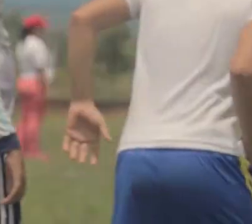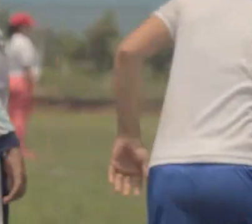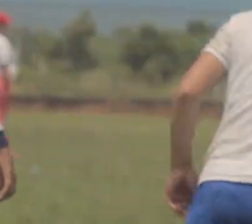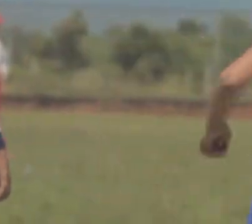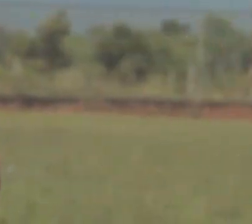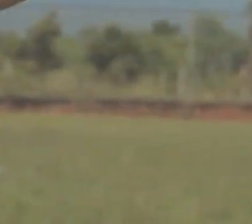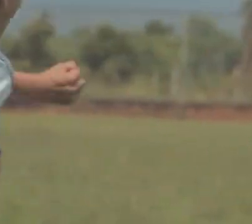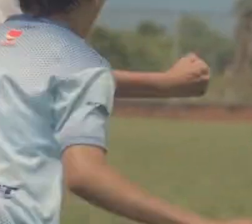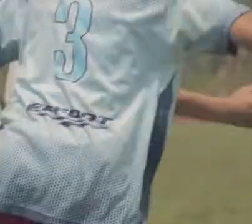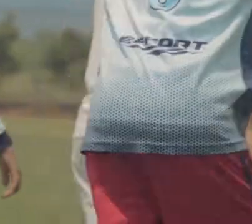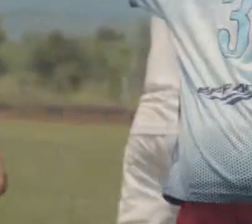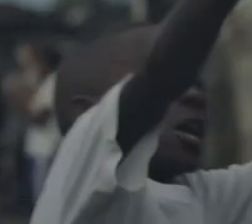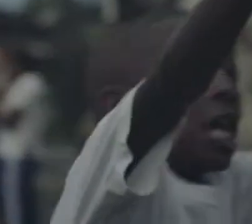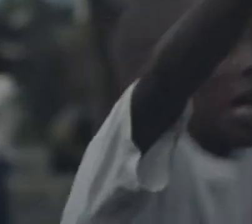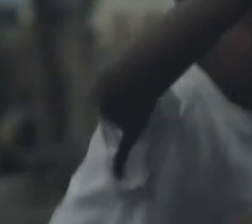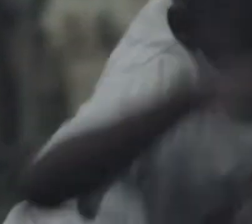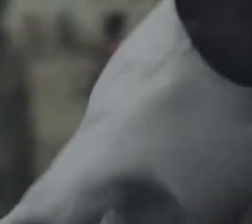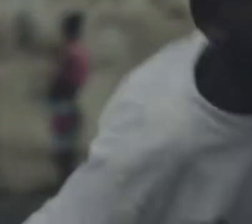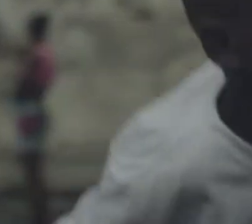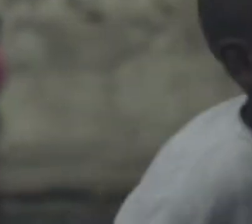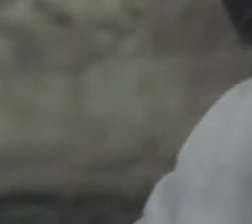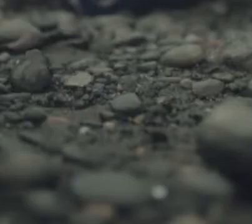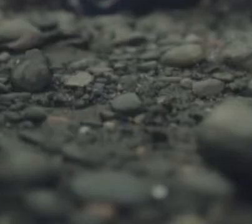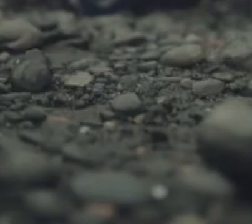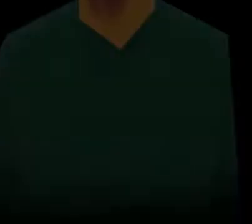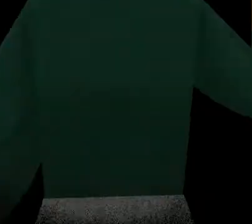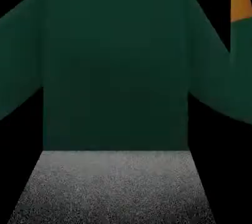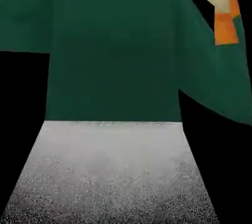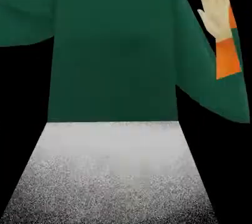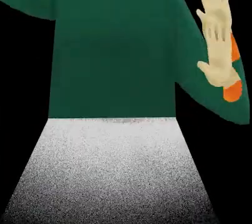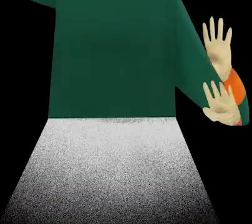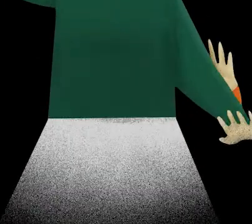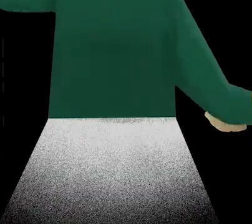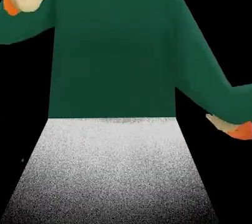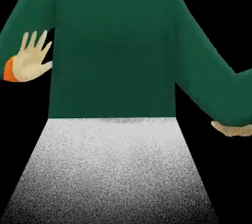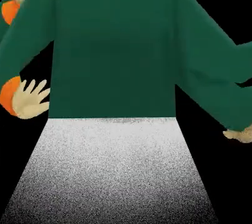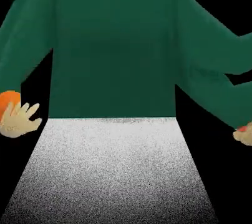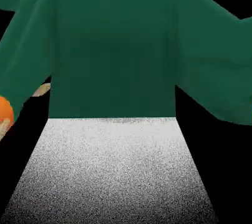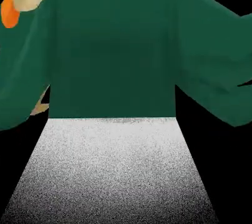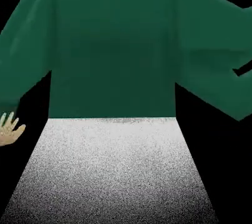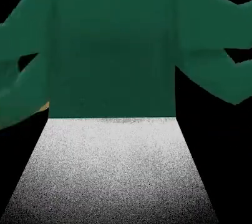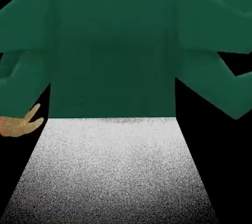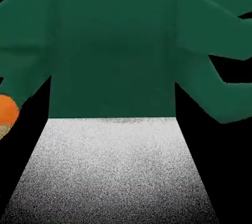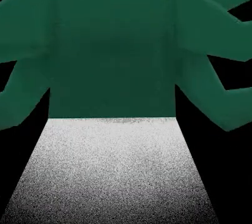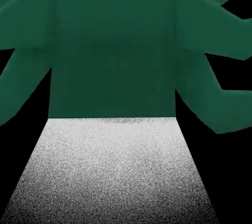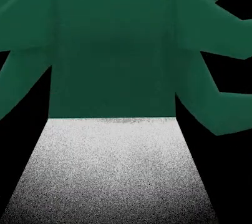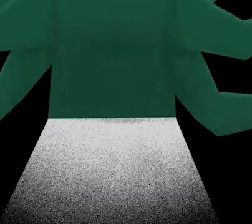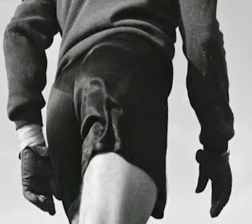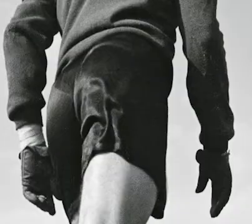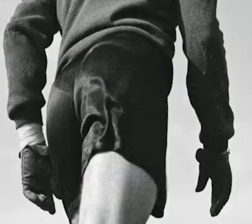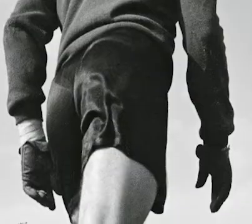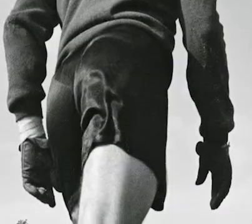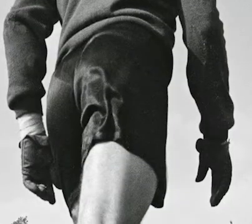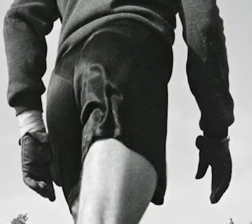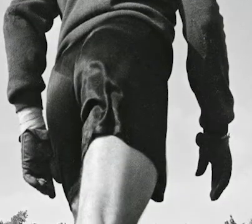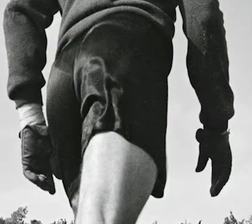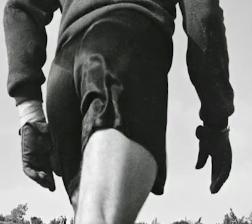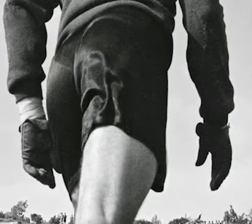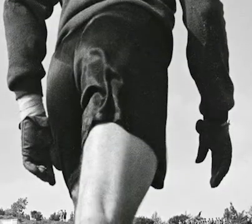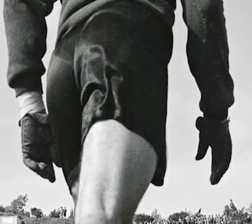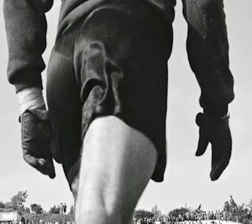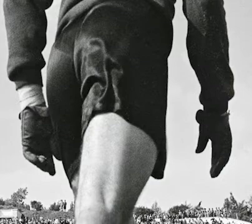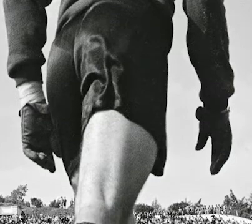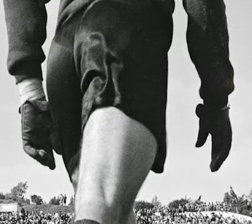talento e raça pra ser campeão Num festival de imagens que fica pra sempre